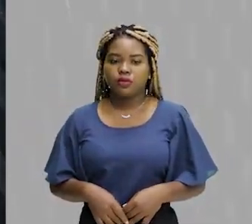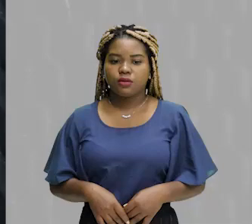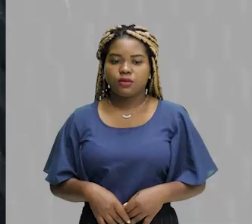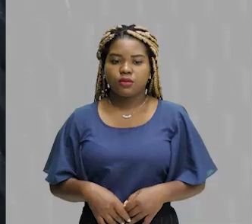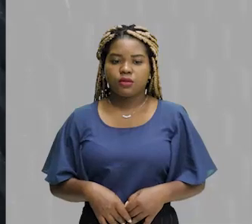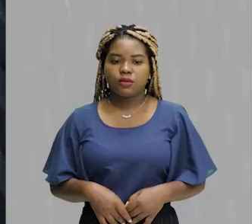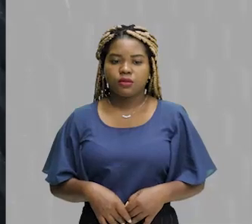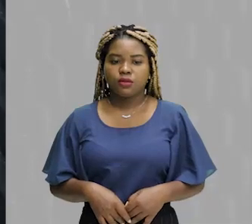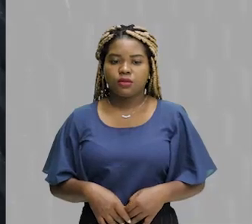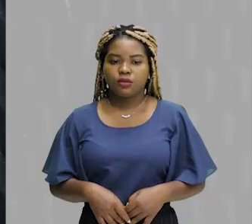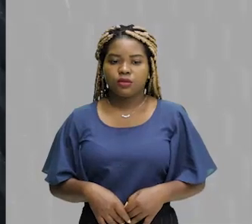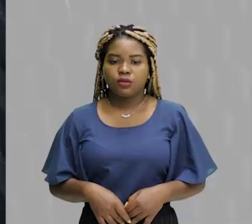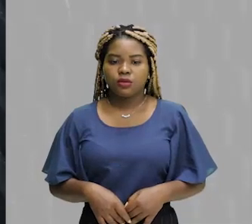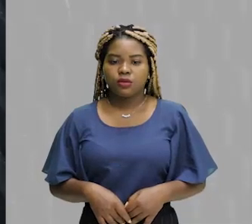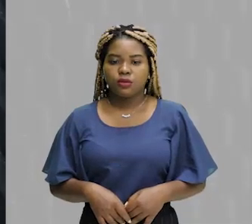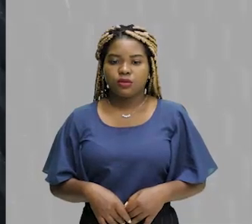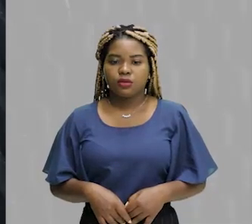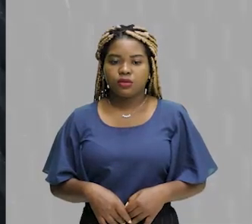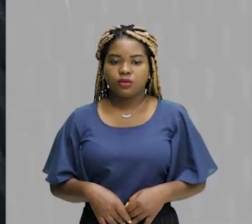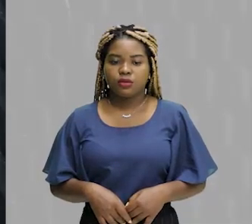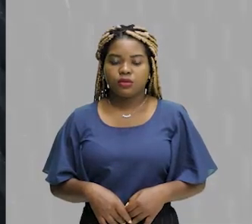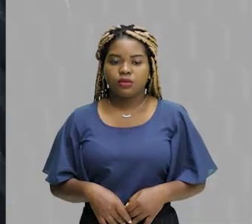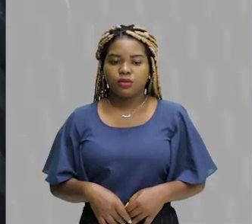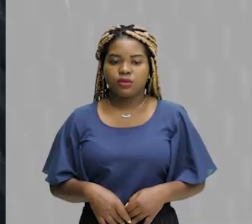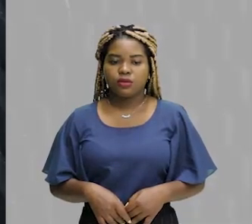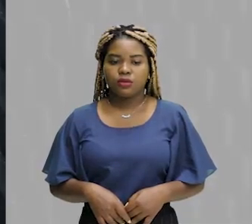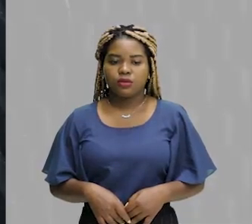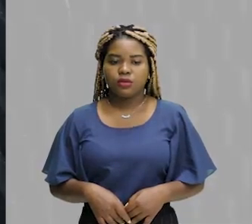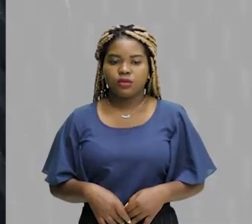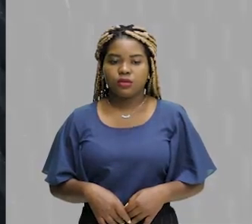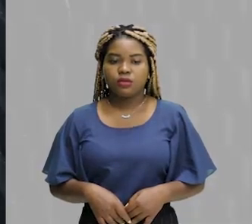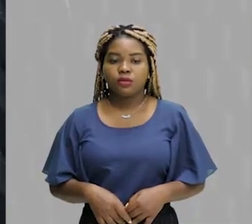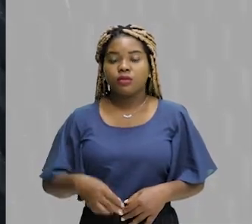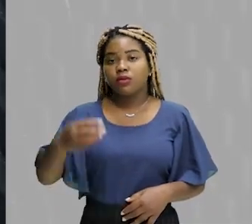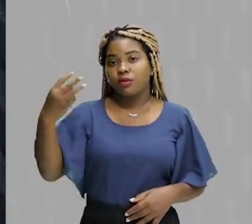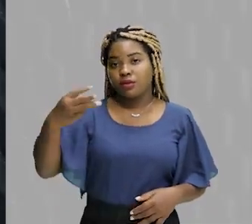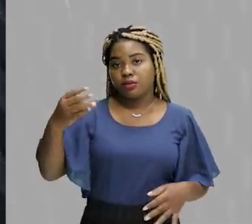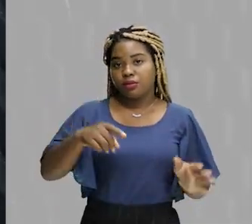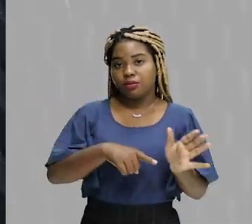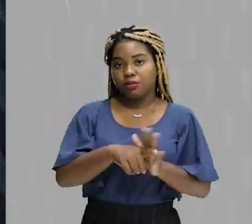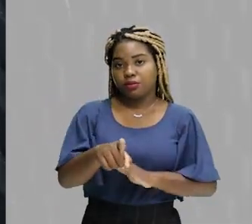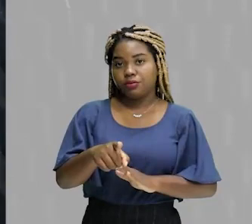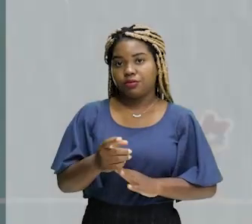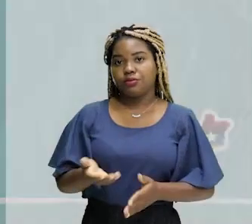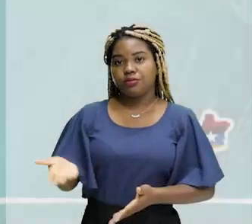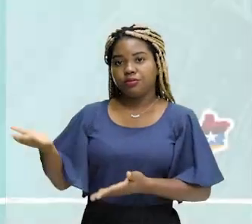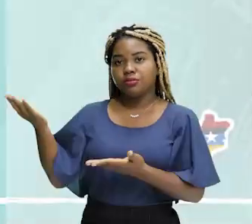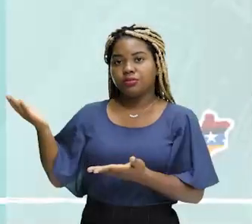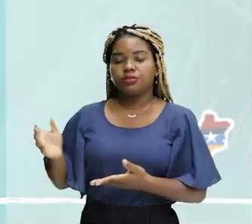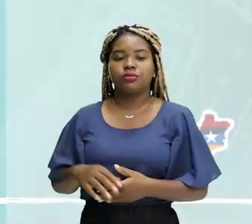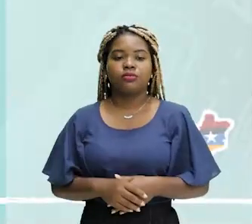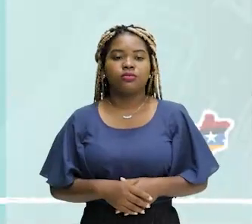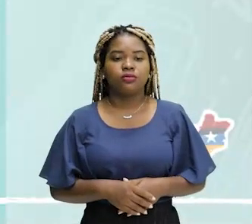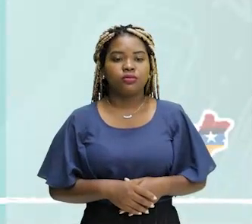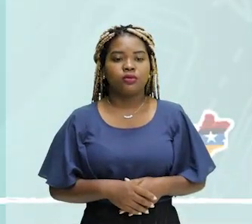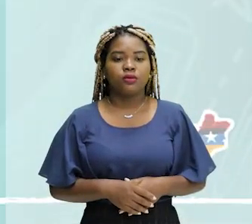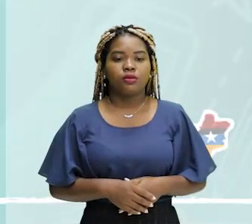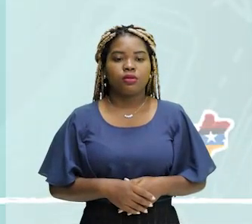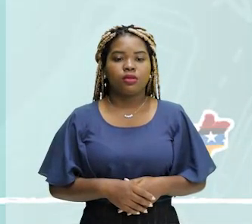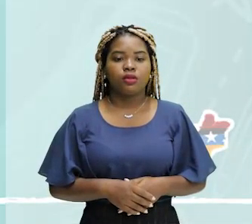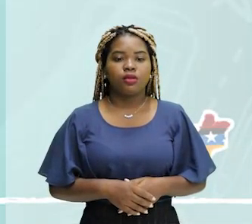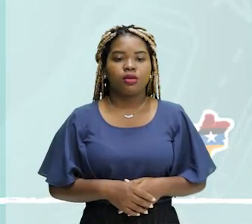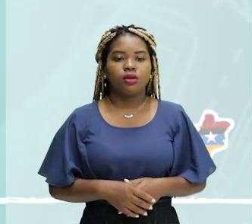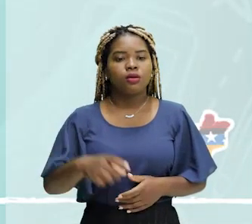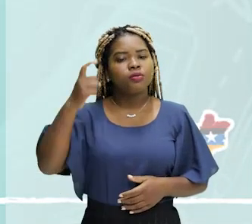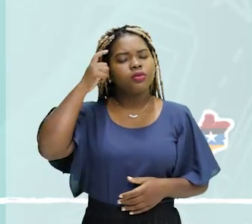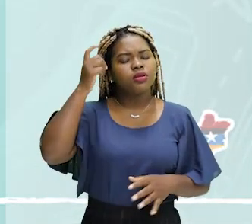possibilidade de resposta, sim, ok? Vamos fazer mais uma aqui. Ao falarmos sobre a arte,